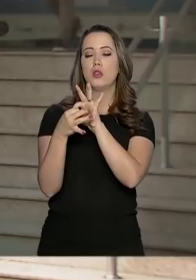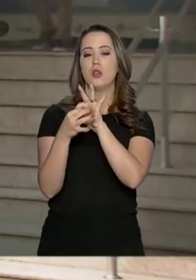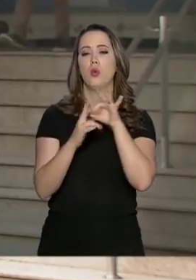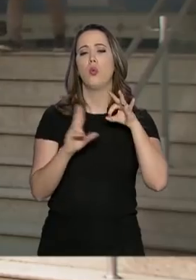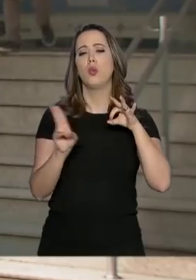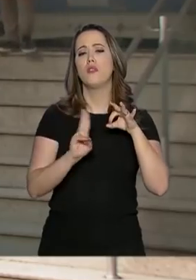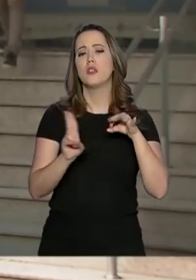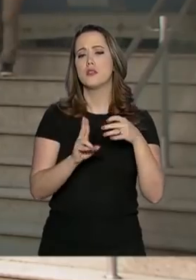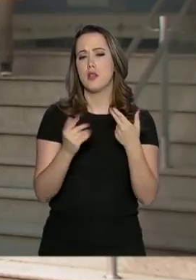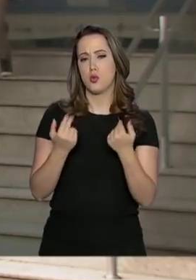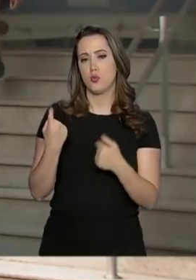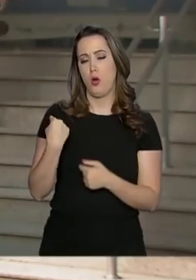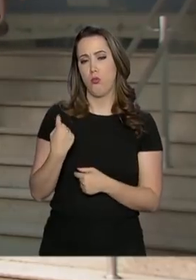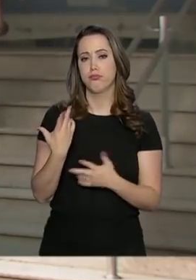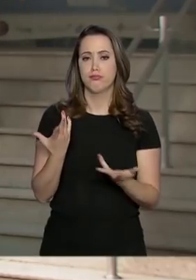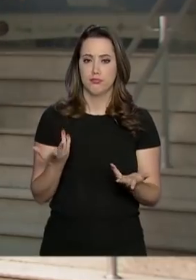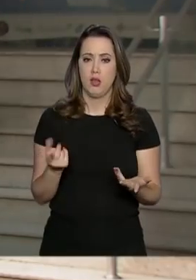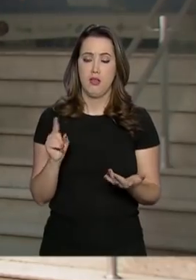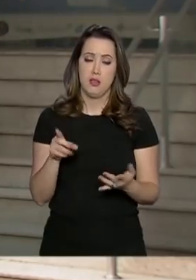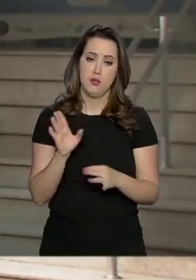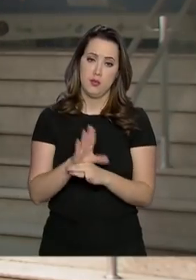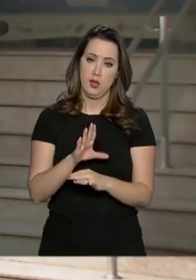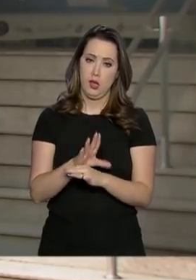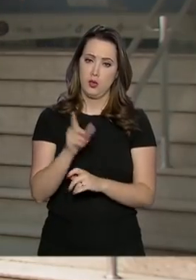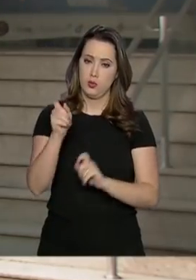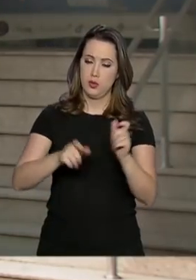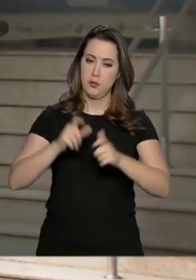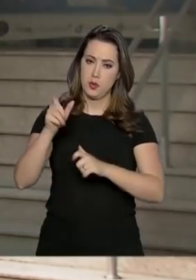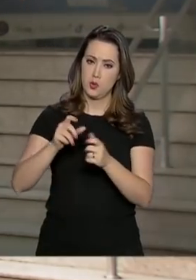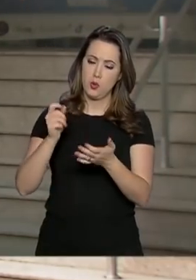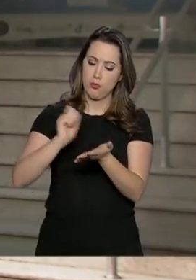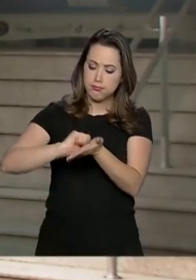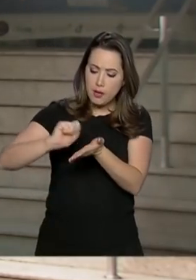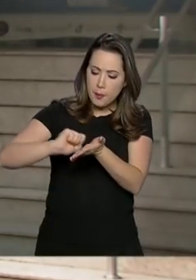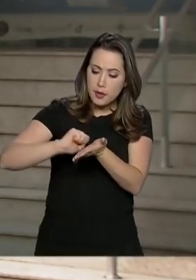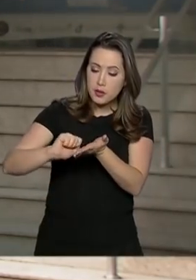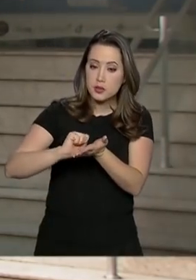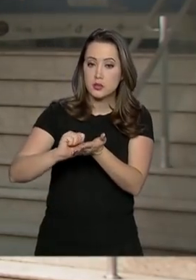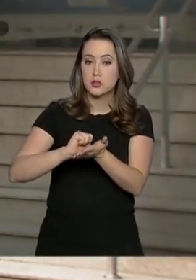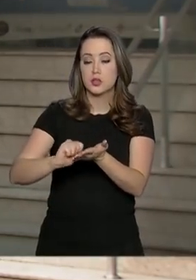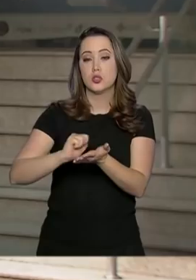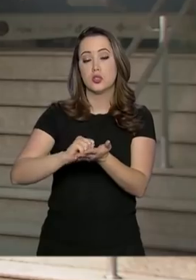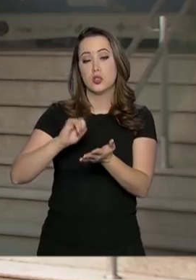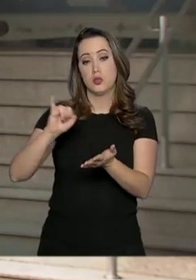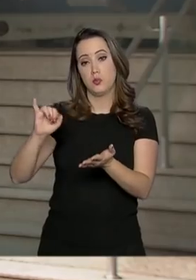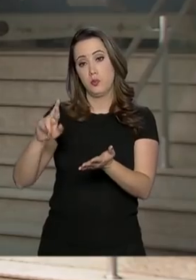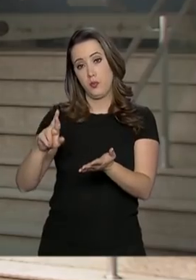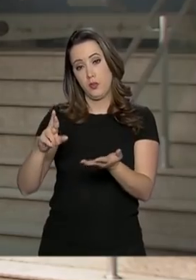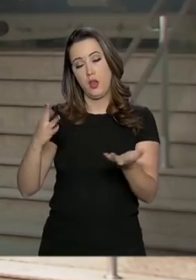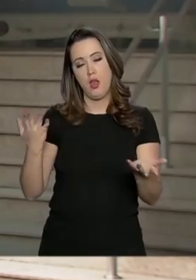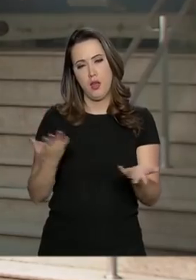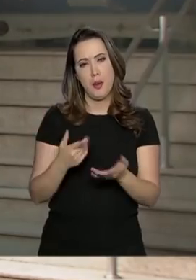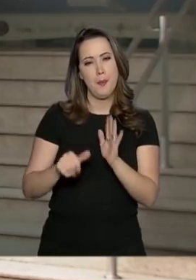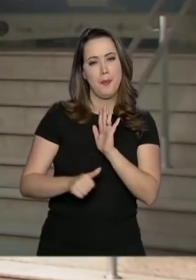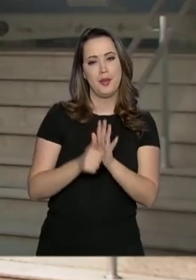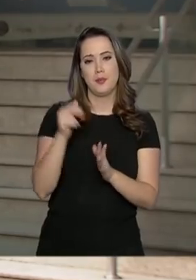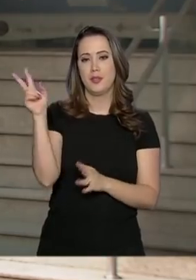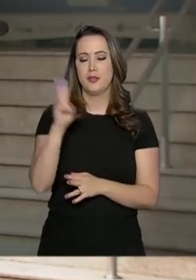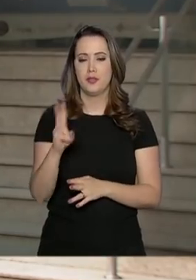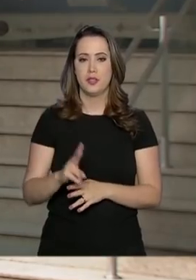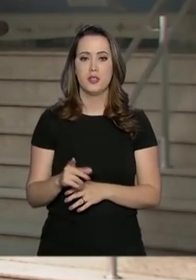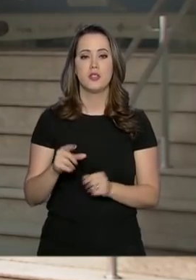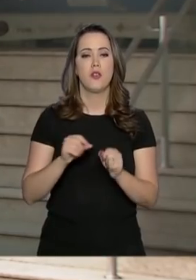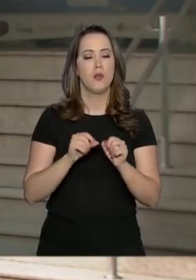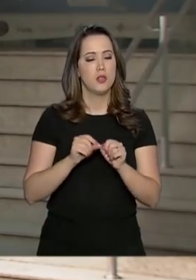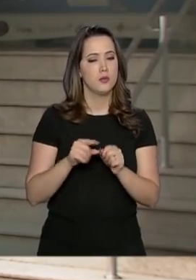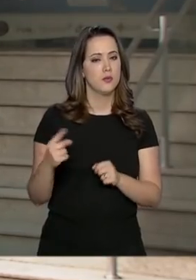ensino superior, como esta aqui, que ajudam o contribuinte no preenchimento da declaração. E no meu caso, vai ser a primeira vez que eu